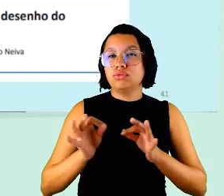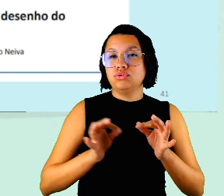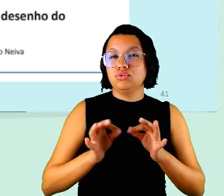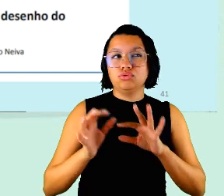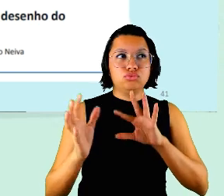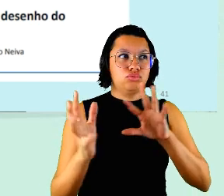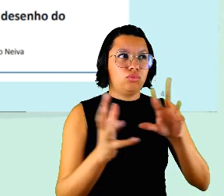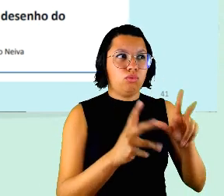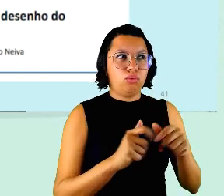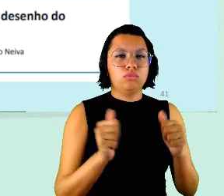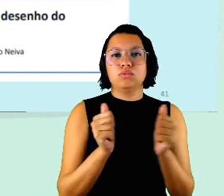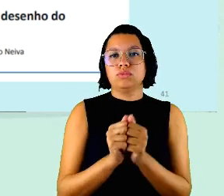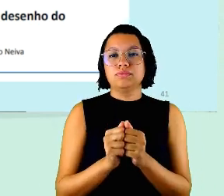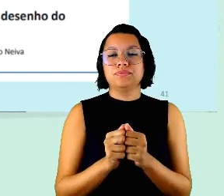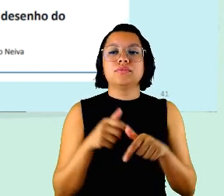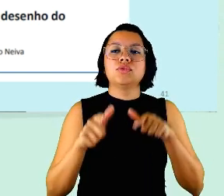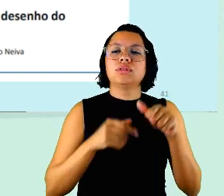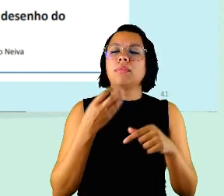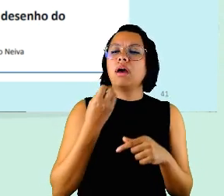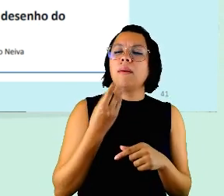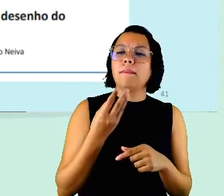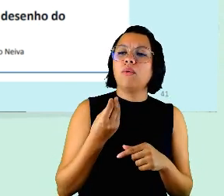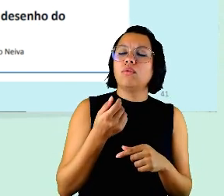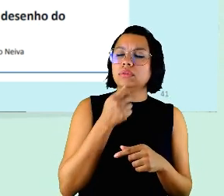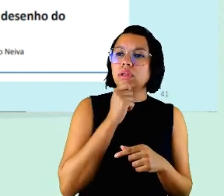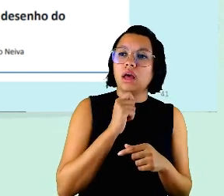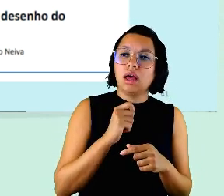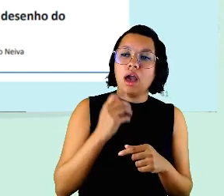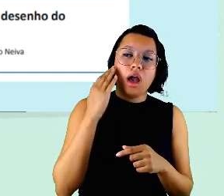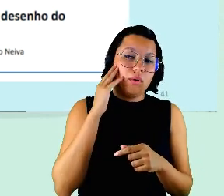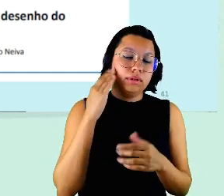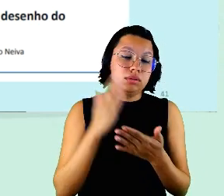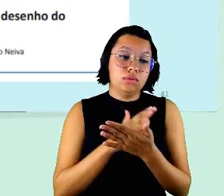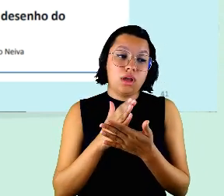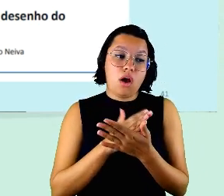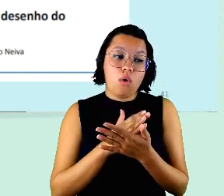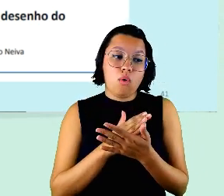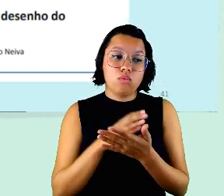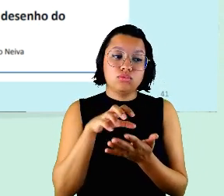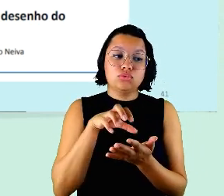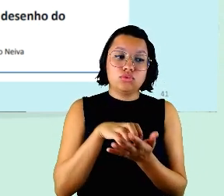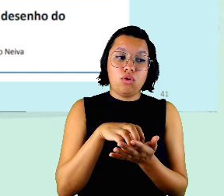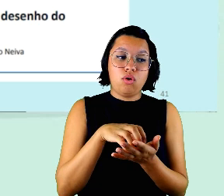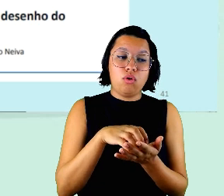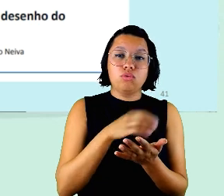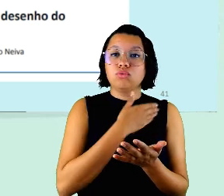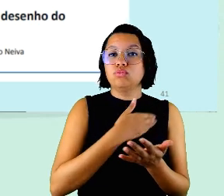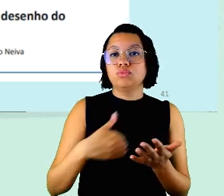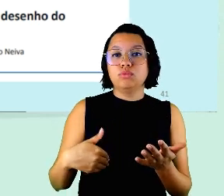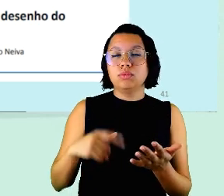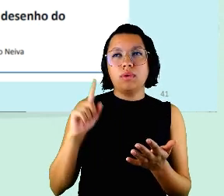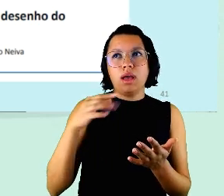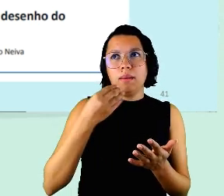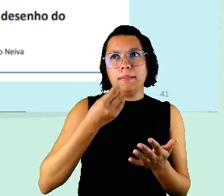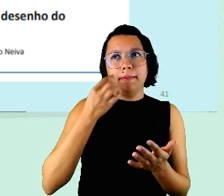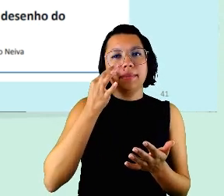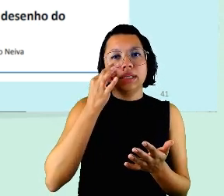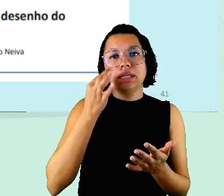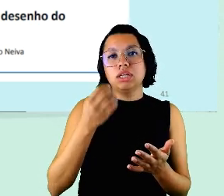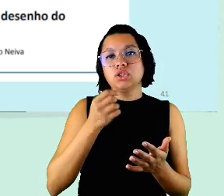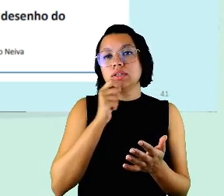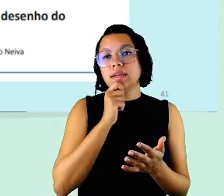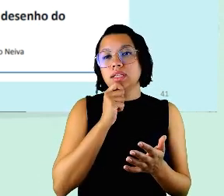muito ainda não sei se é aí mas a gente eu entendo que em alguns órgãos do serviço público isso é muito presente na conversa a gente vai